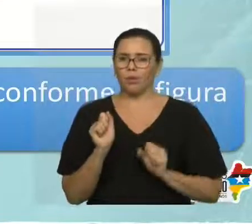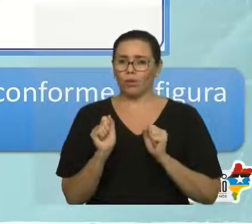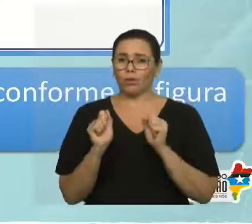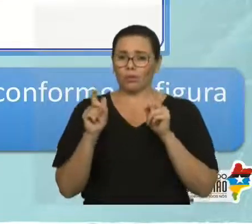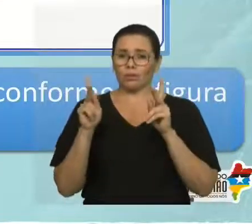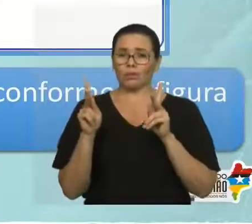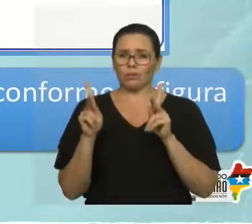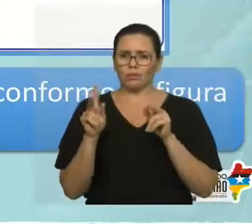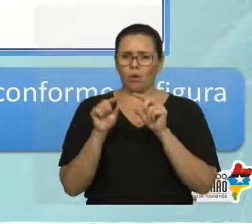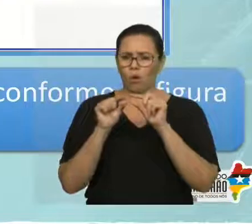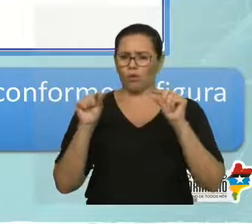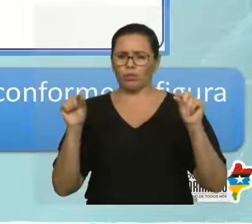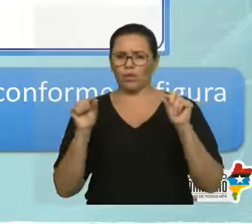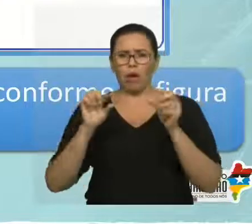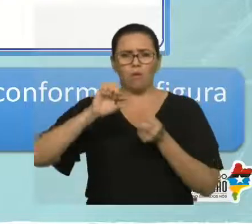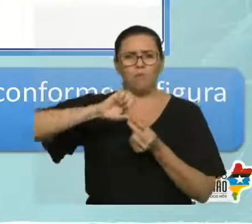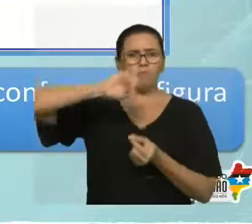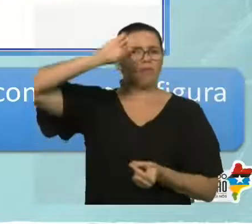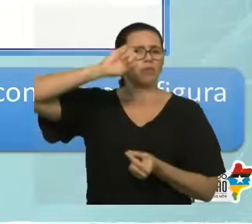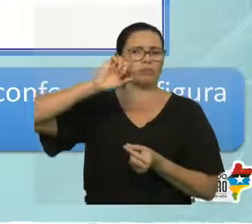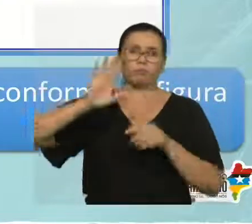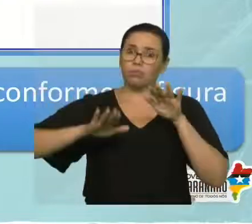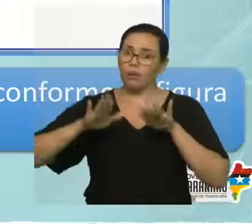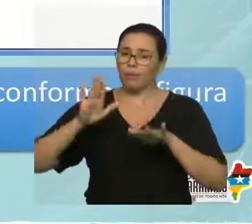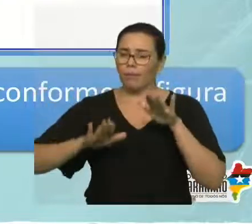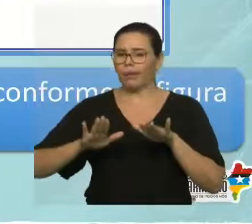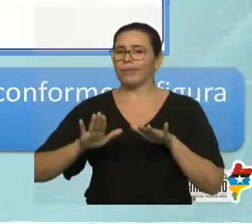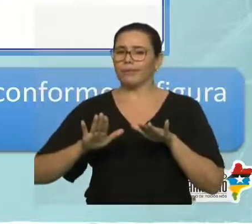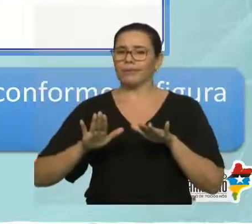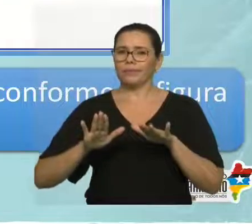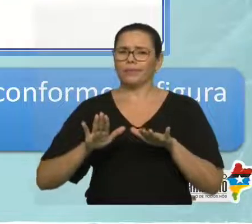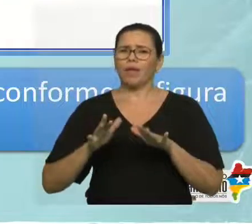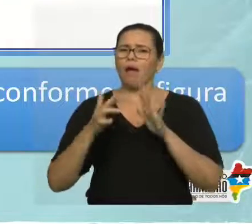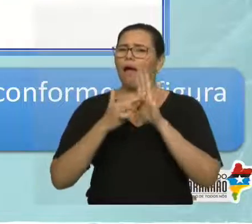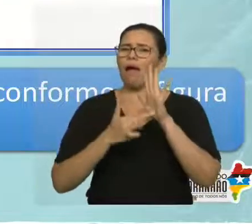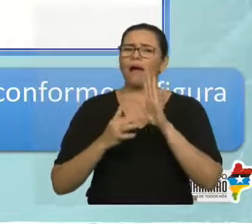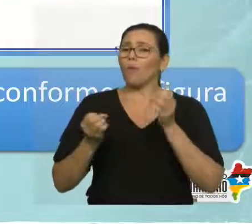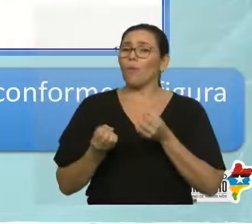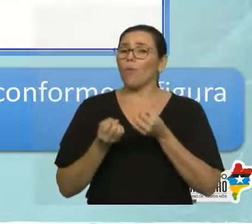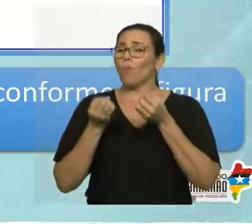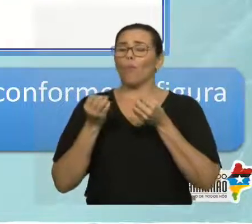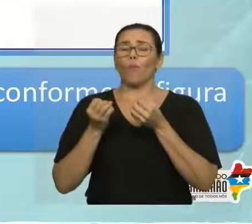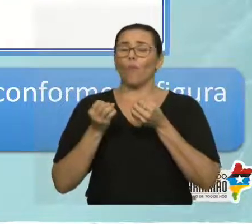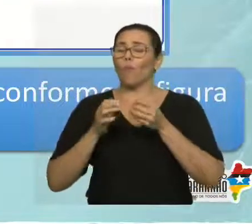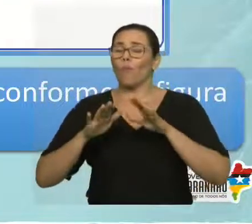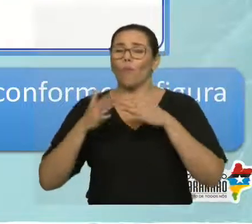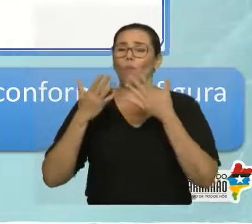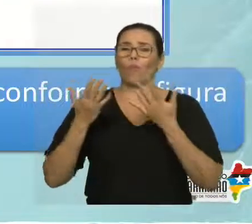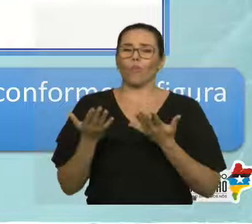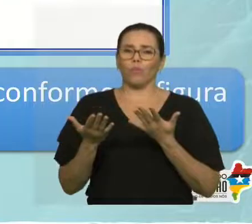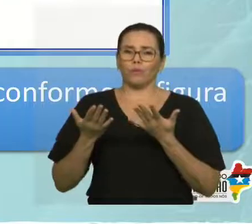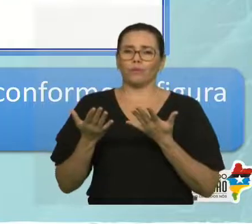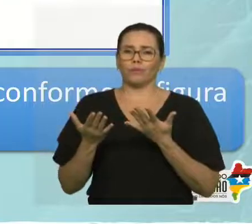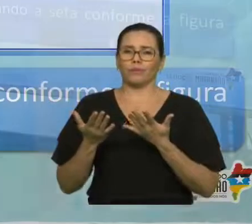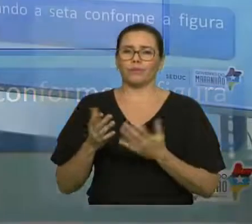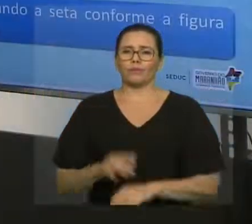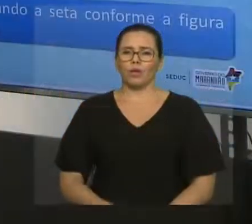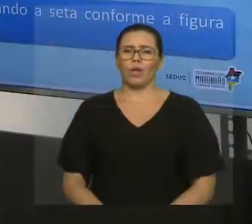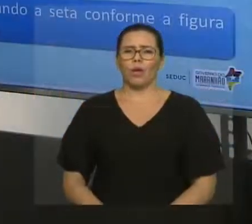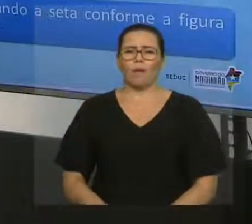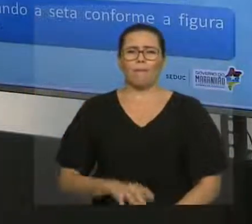da forma como eles estão posicionados. O vai acontecer? Qual é a regrinha? Tu vai pegar esses dois vetores e tu vai